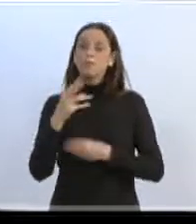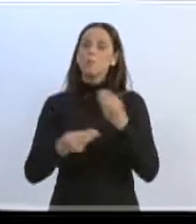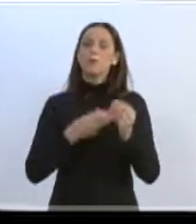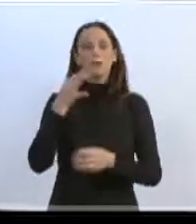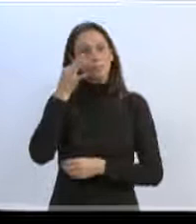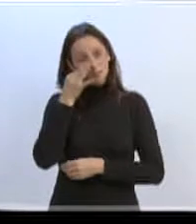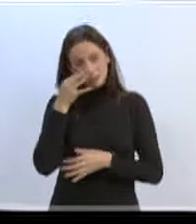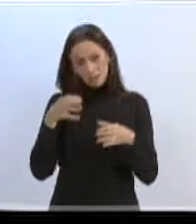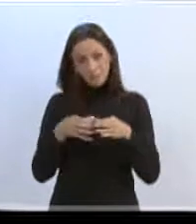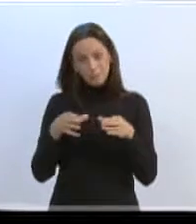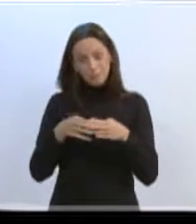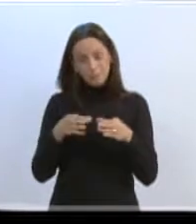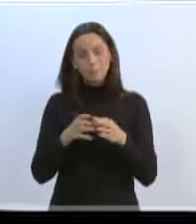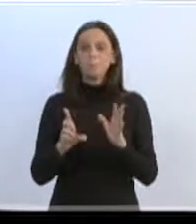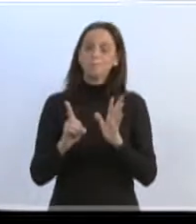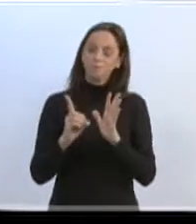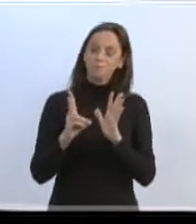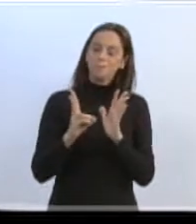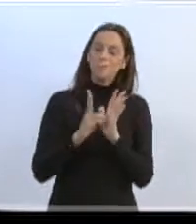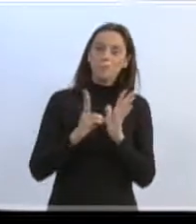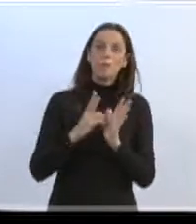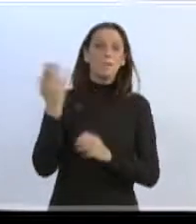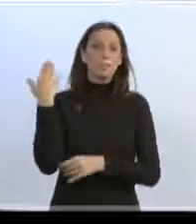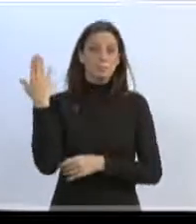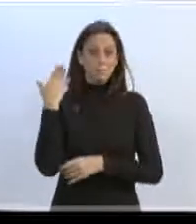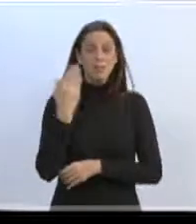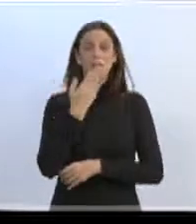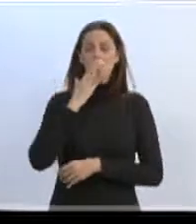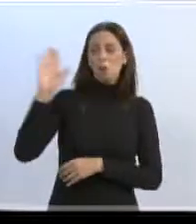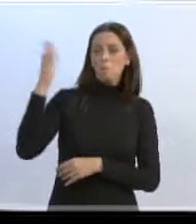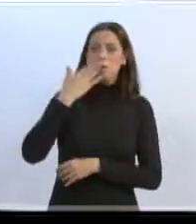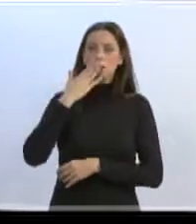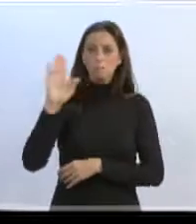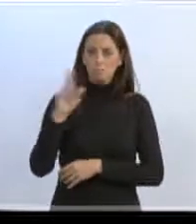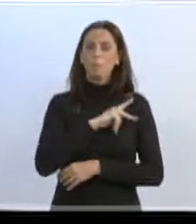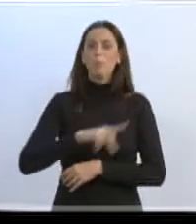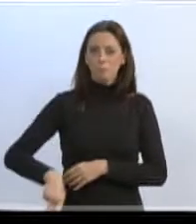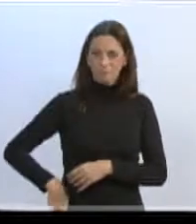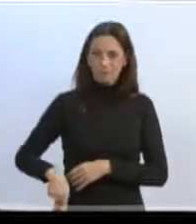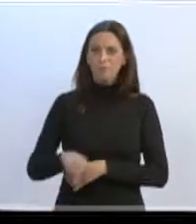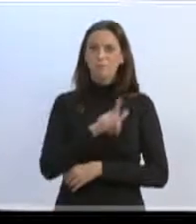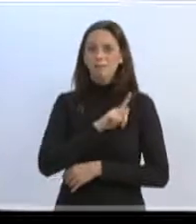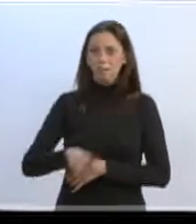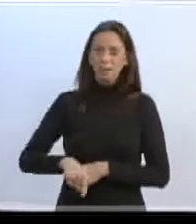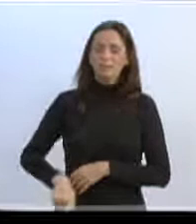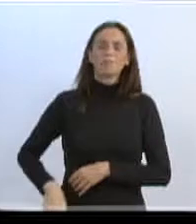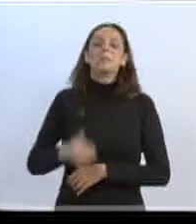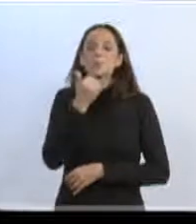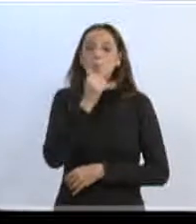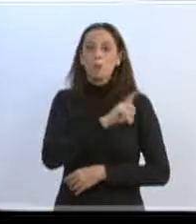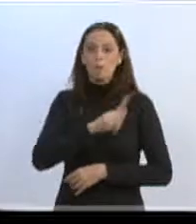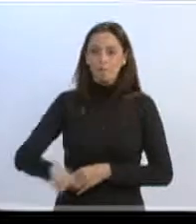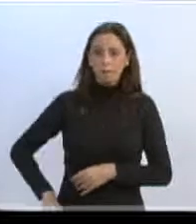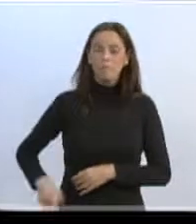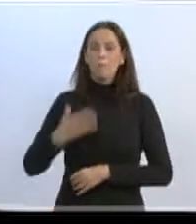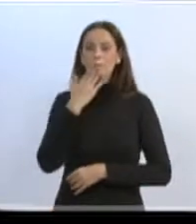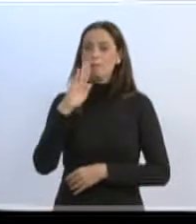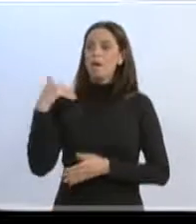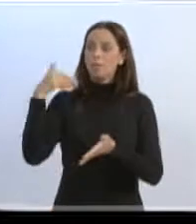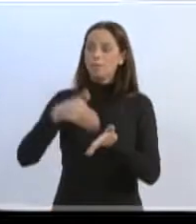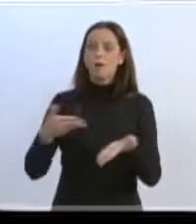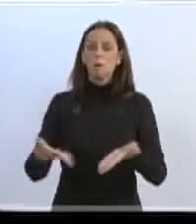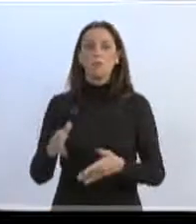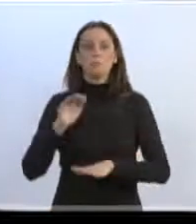que lá vivem, pois foram inúmeras as promessas não cumpridas por nossos governantes ao longo da história, onde são muitos os problemas causados pela barragem e as famílias